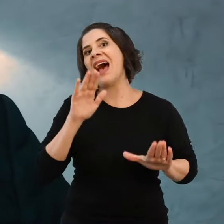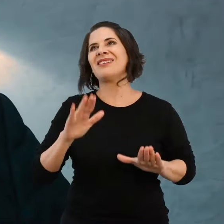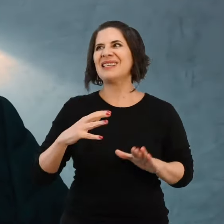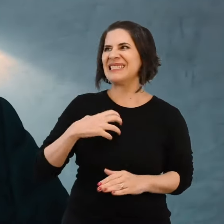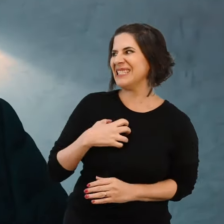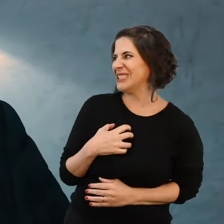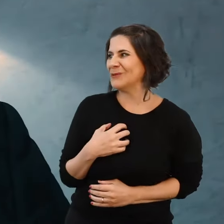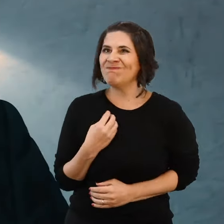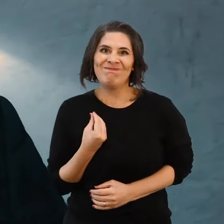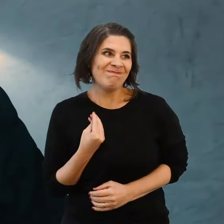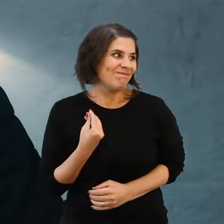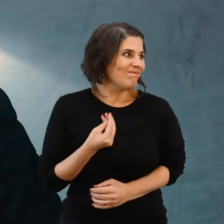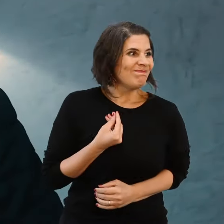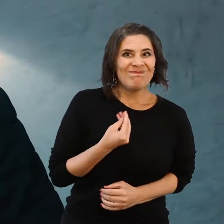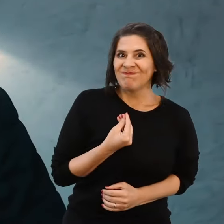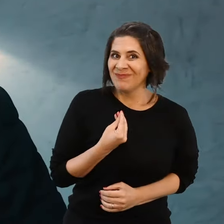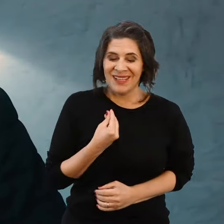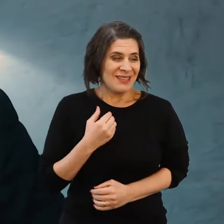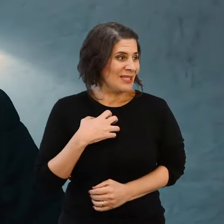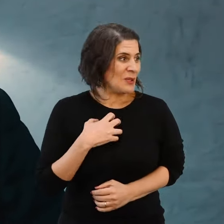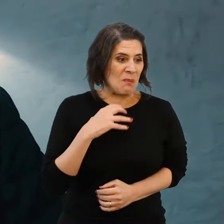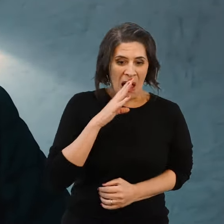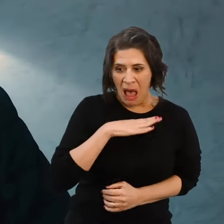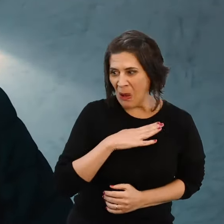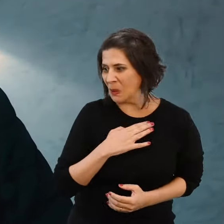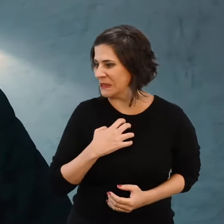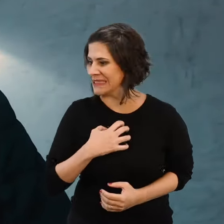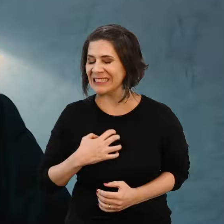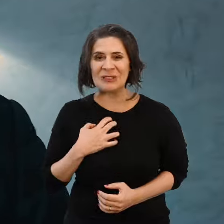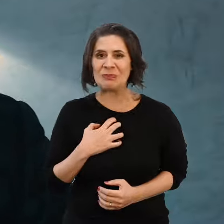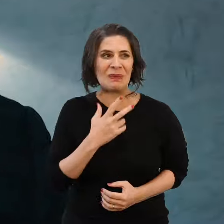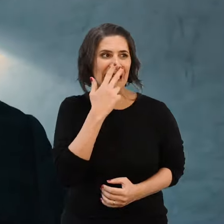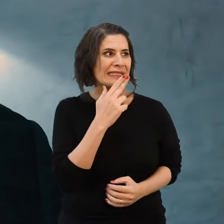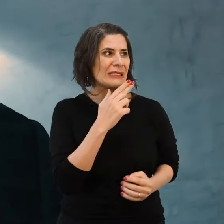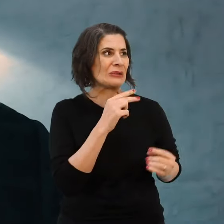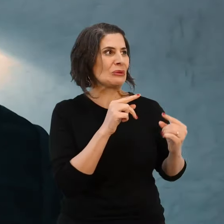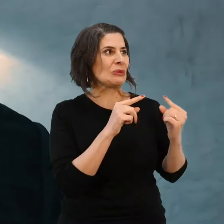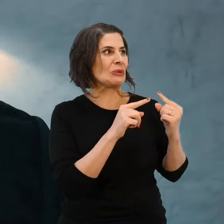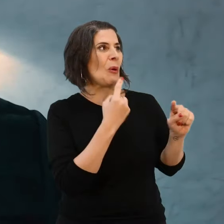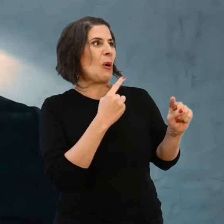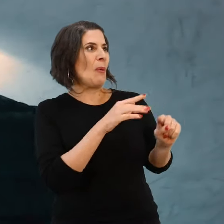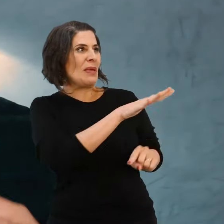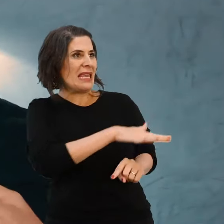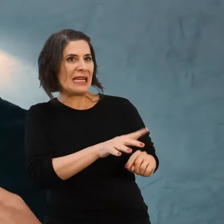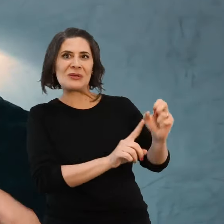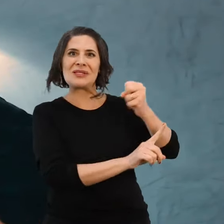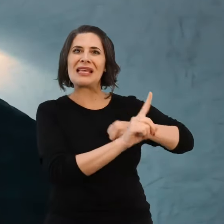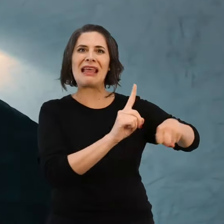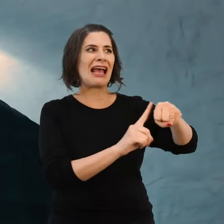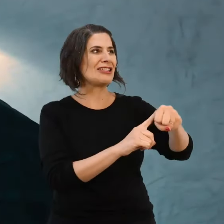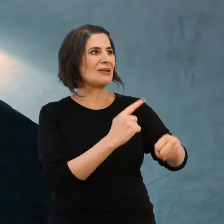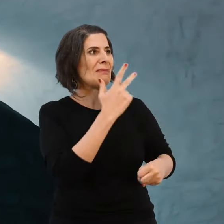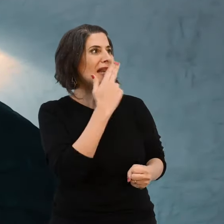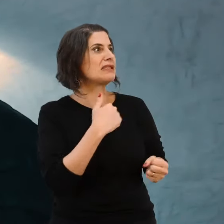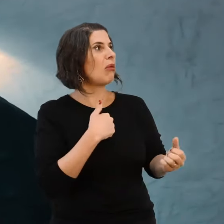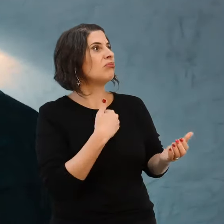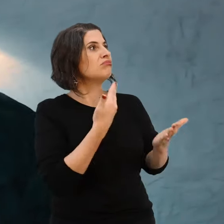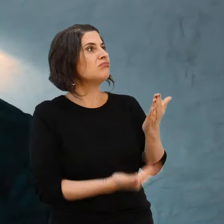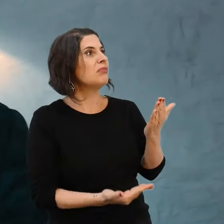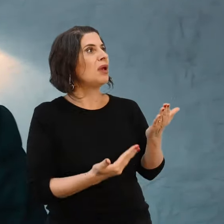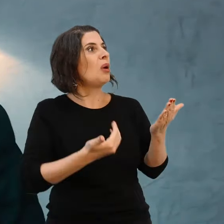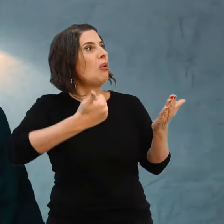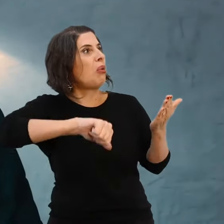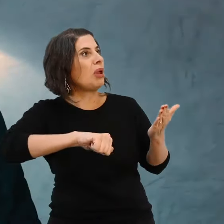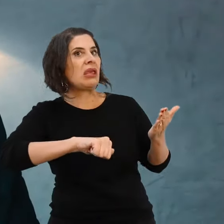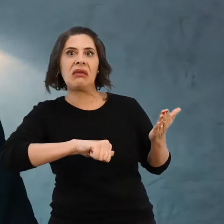sente mal, se sente inadequado, se sente incapaz ou até num sentimento de falência por a gente estar